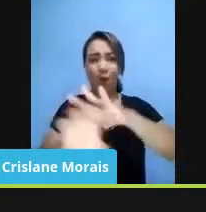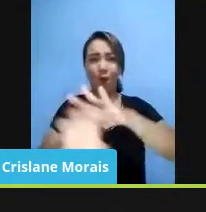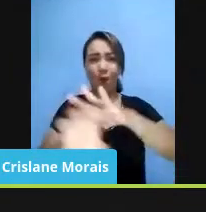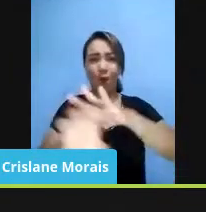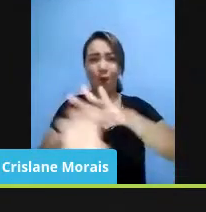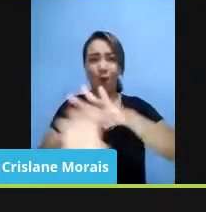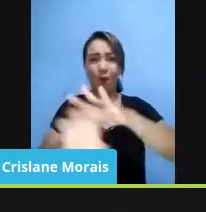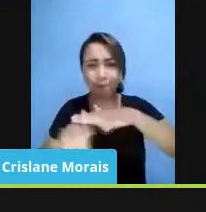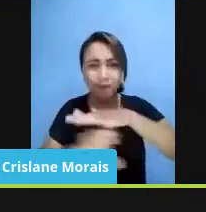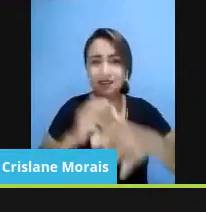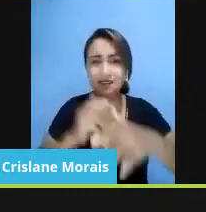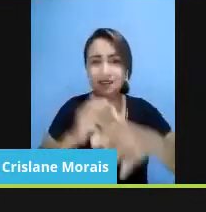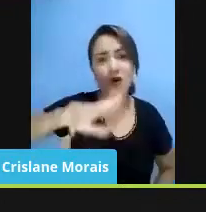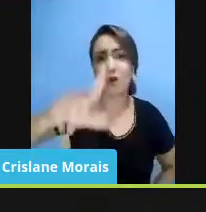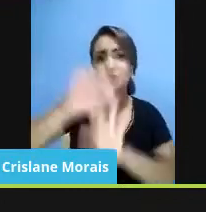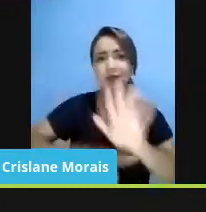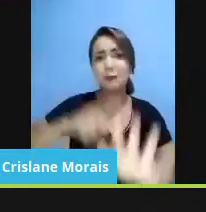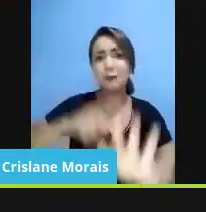Então, está se perdendo